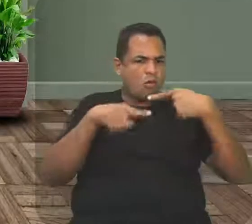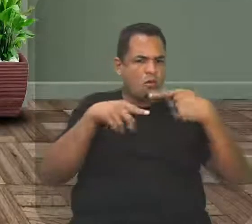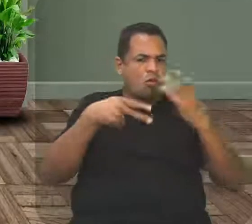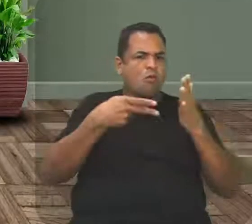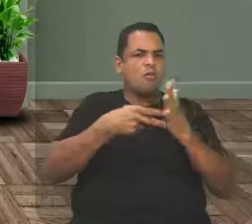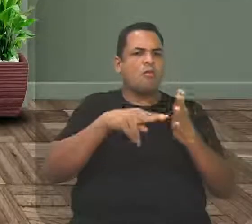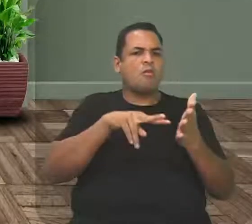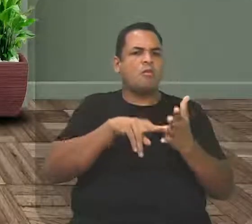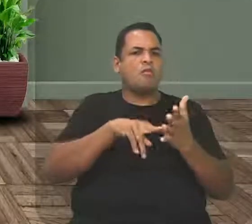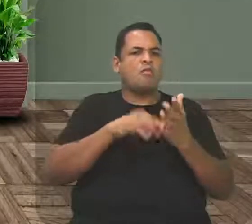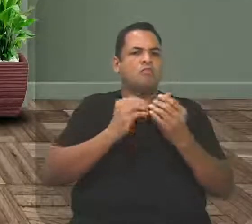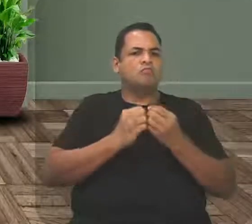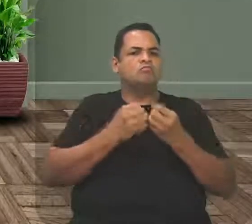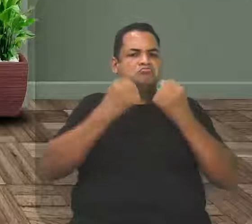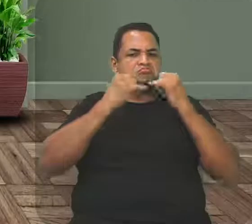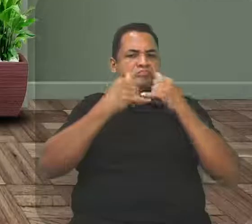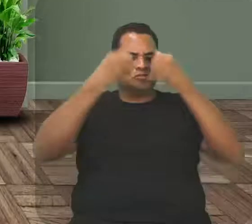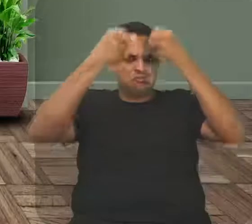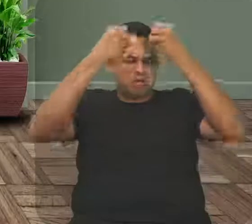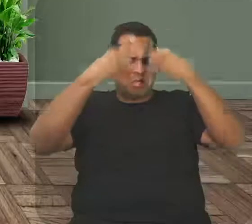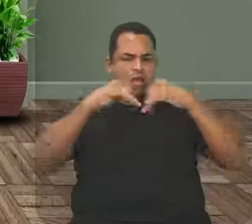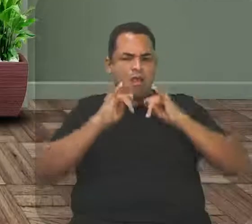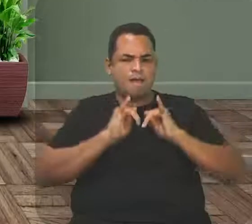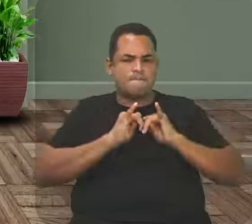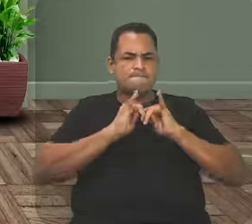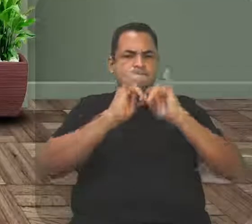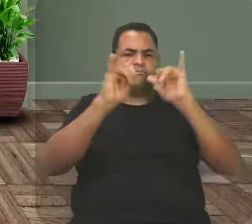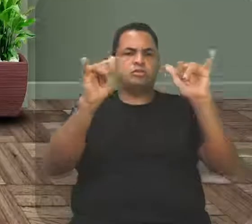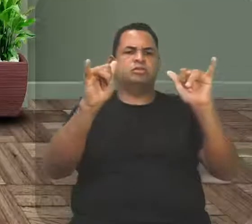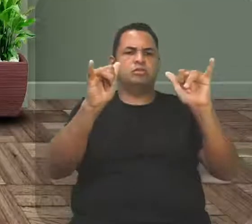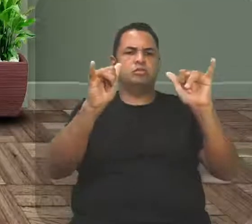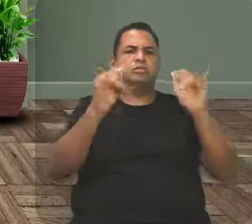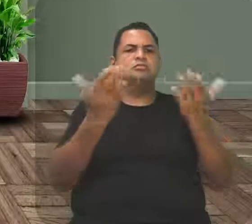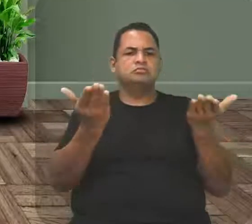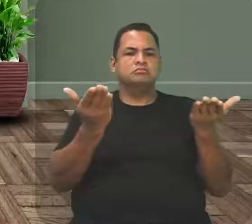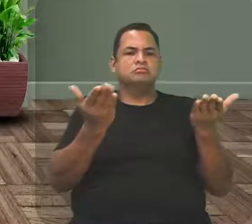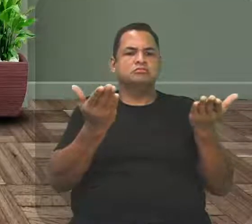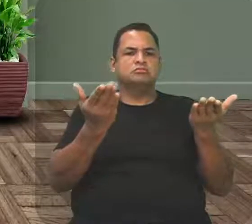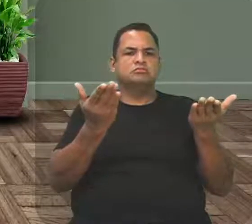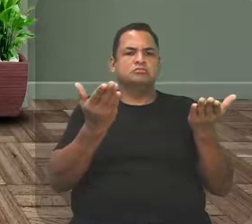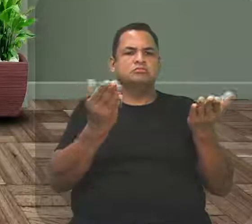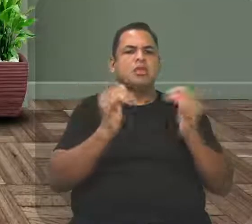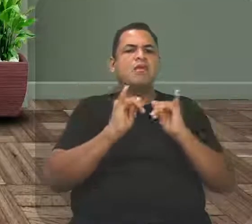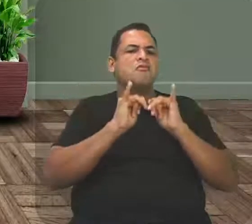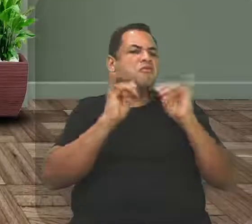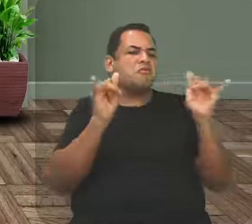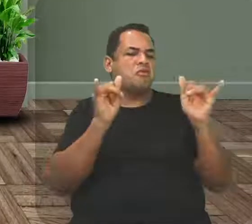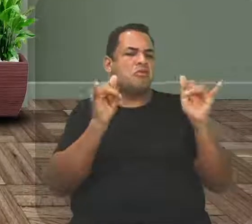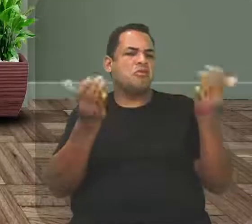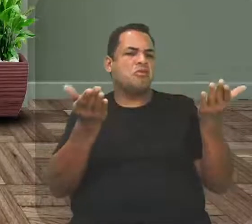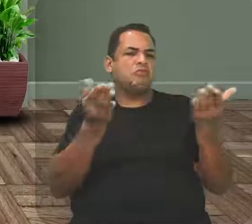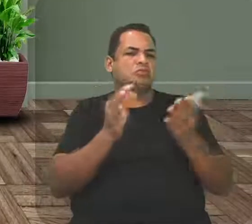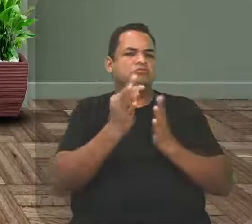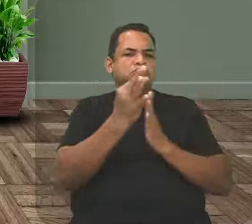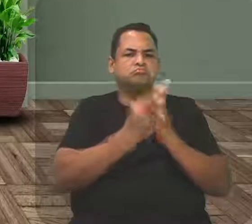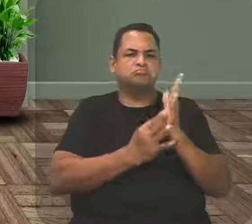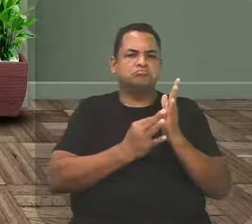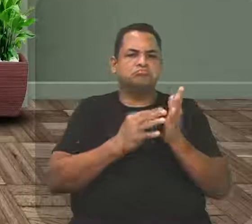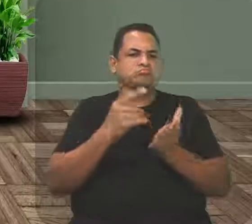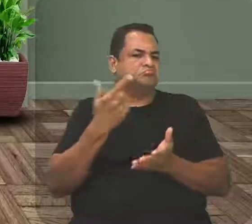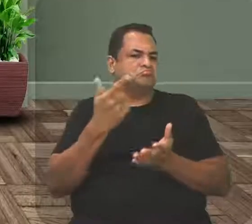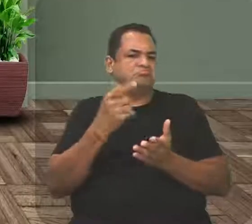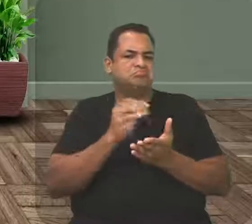que é o quê? Passar a informação, né? Deu o recado? Sim. Nos informou, tá? Então, aí não